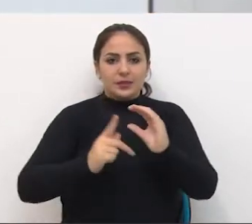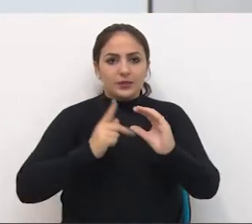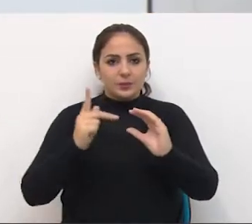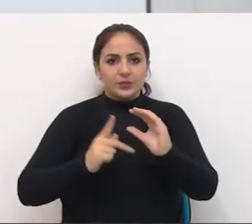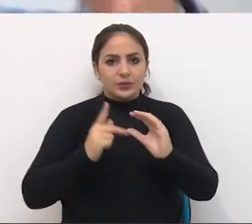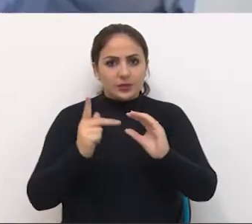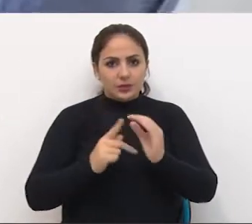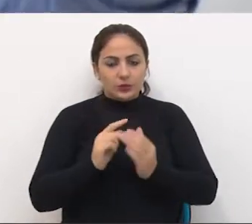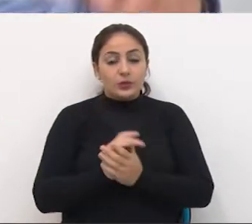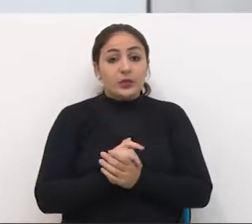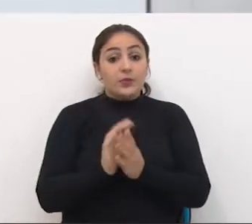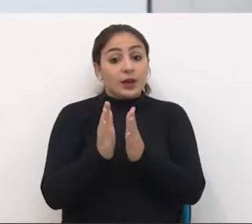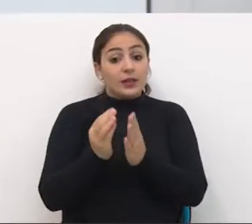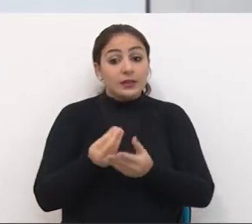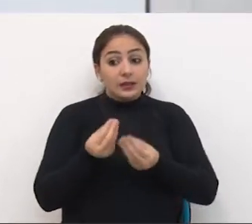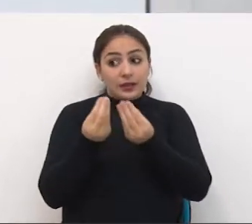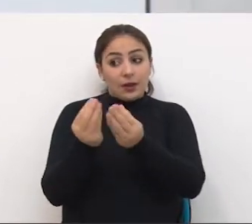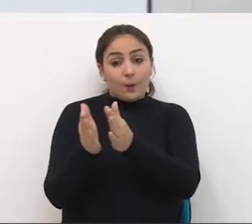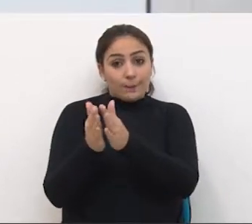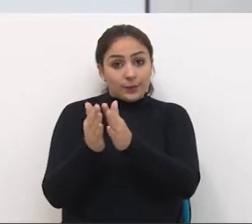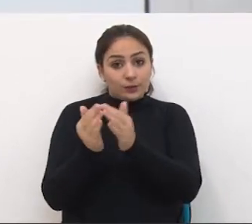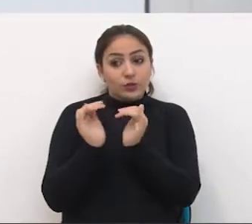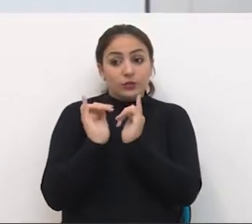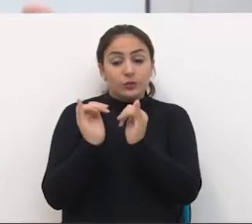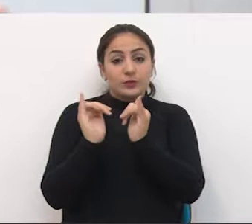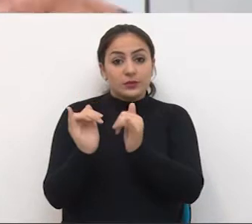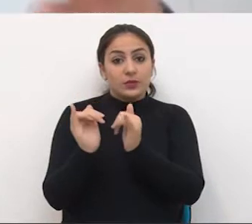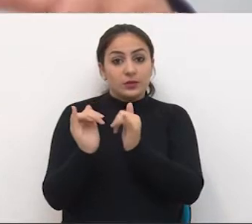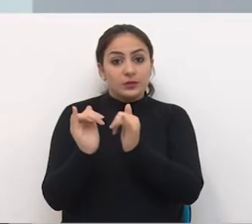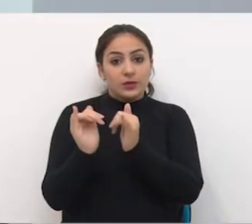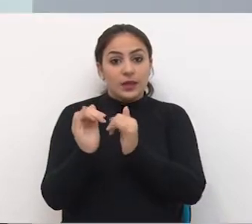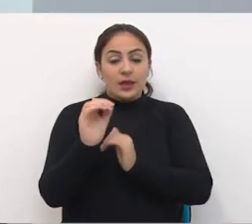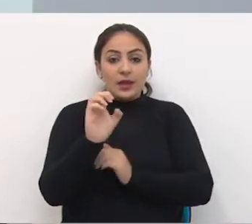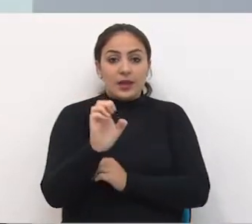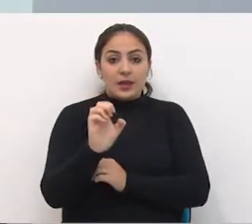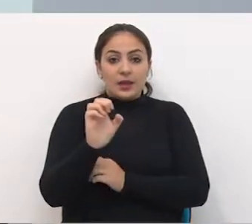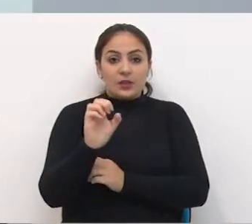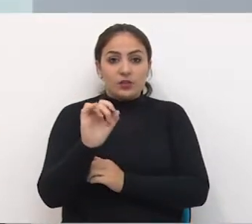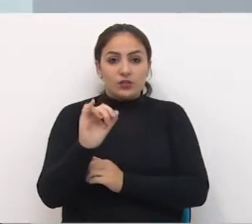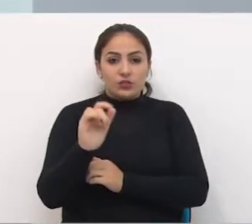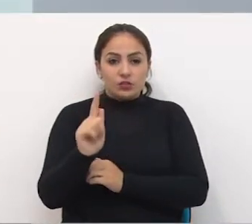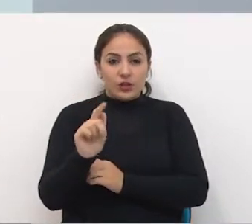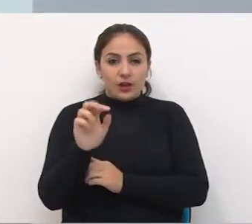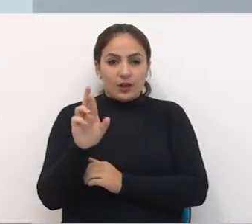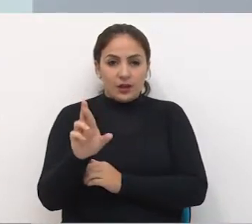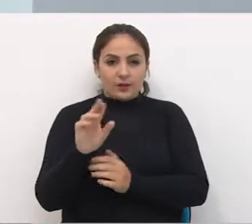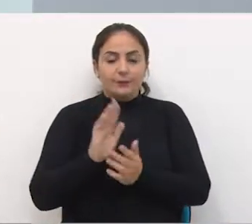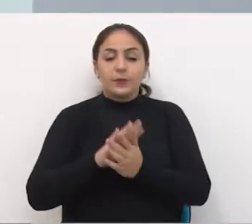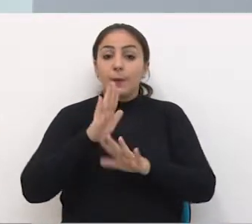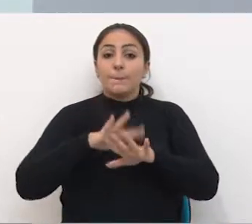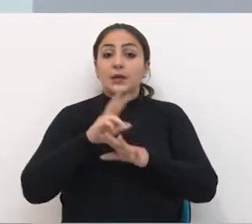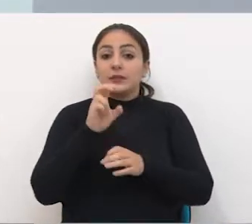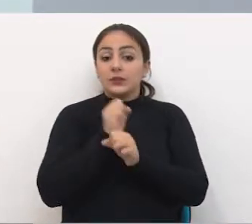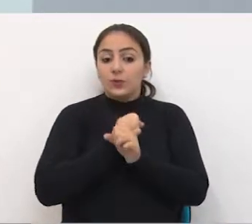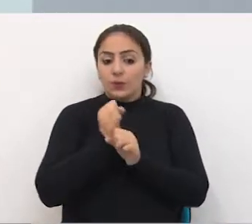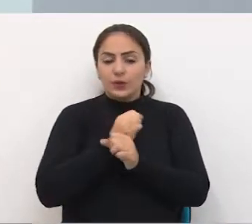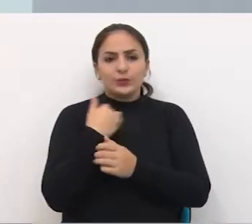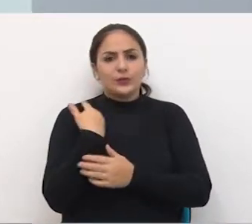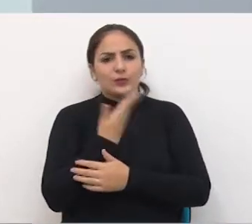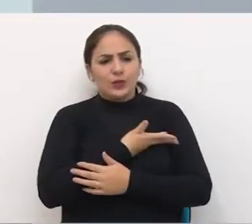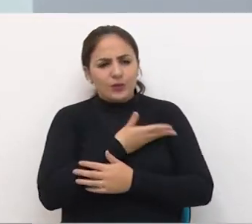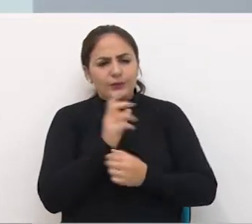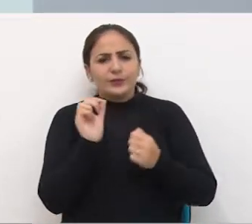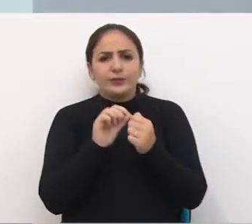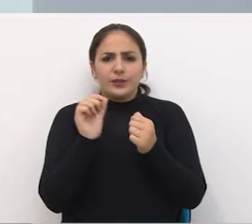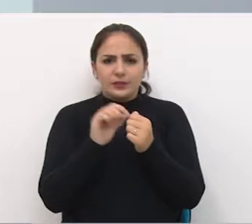Câmara vai encaminhar um pedido de informações à EGR Na verdade, já faz mais de cinco anos que nós iremos fazendo